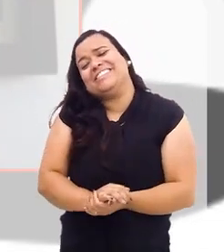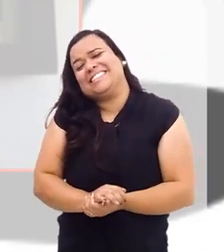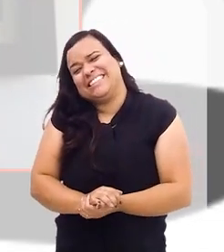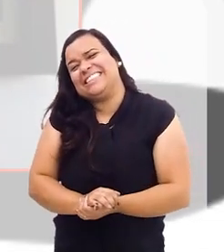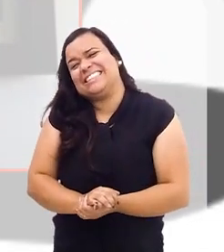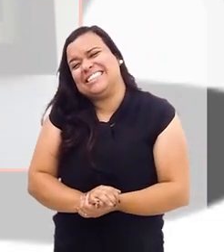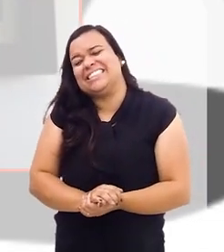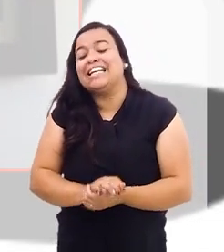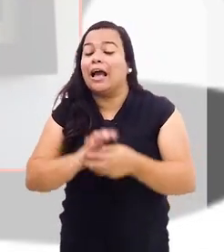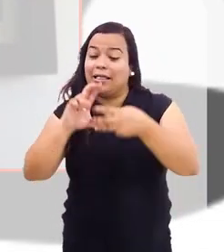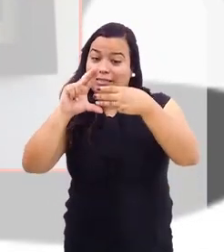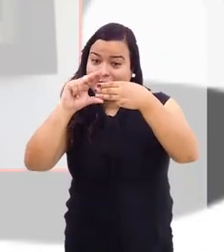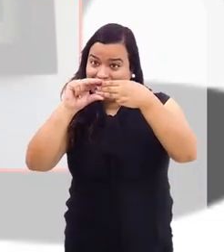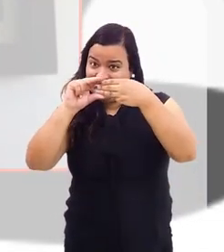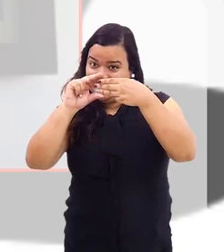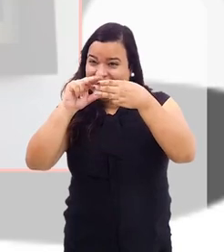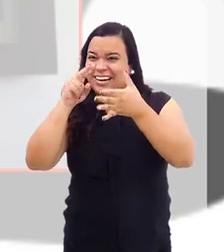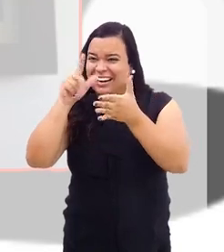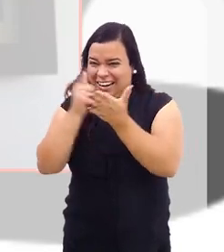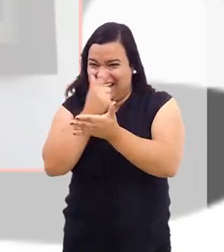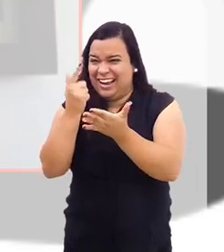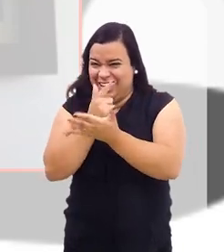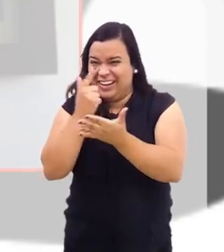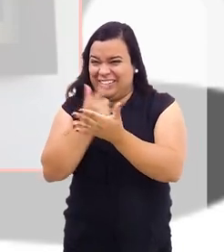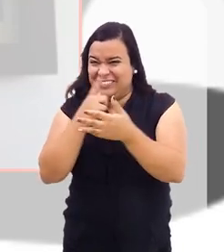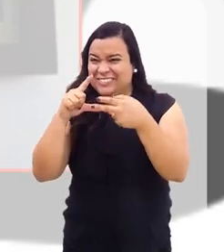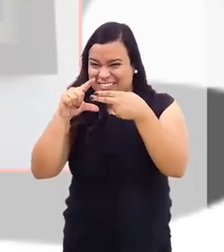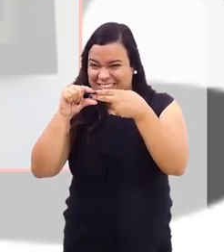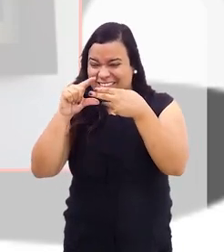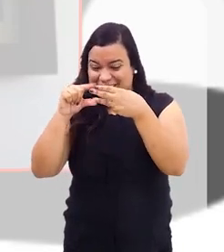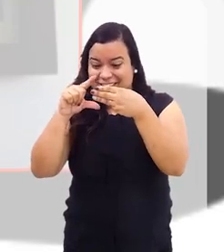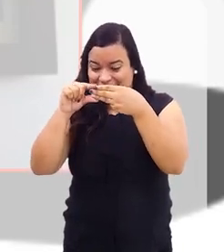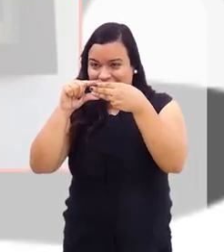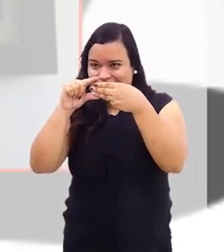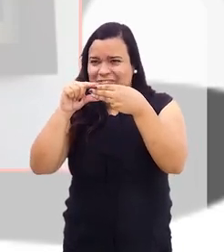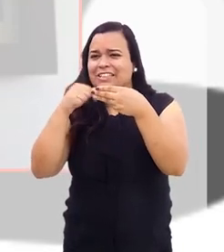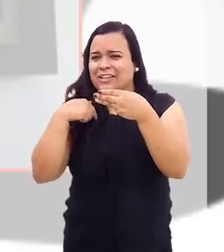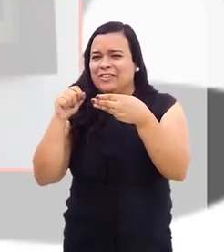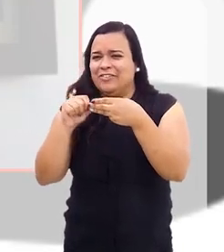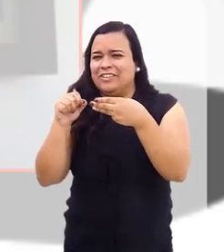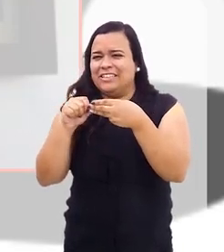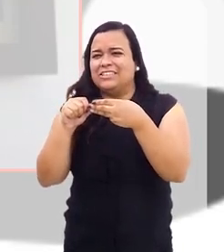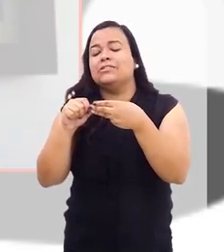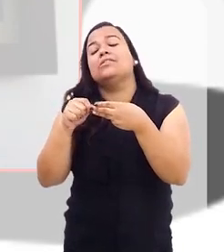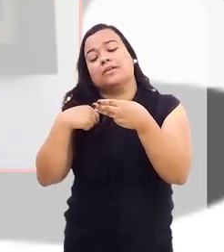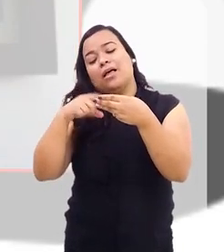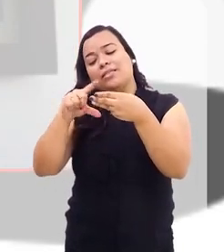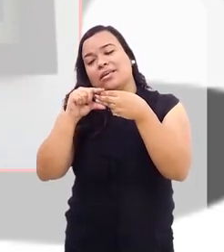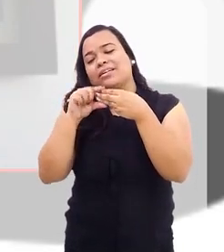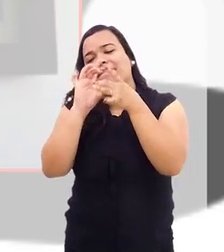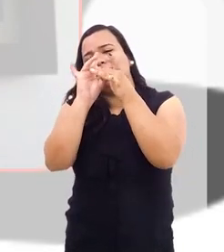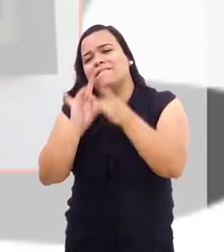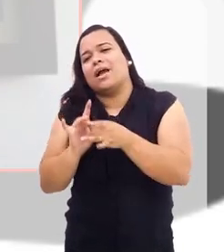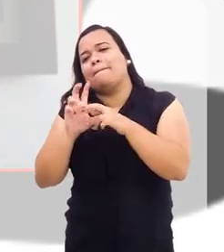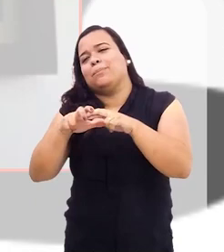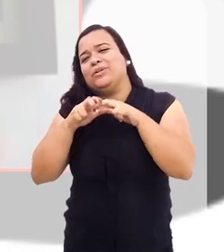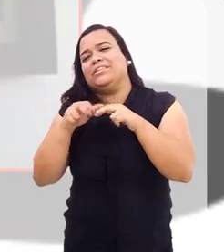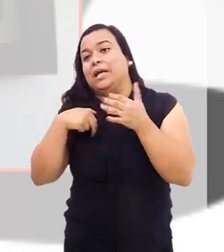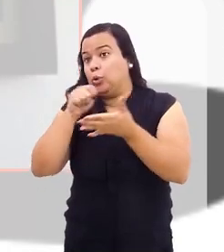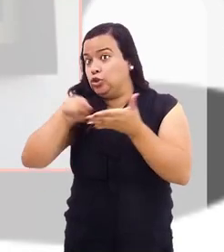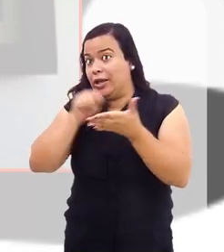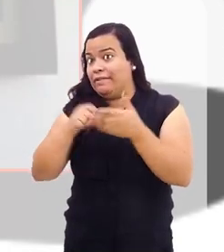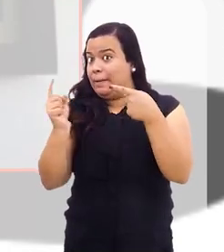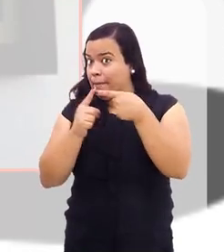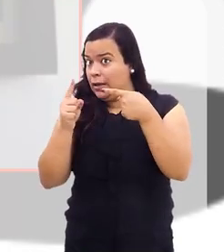Tanto que a trilogia da saga de Bettina Zetzer, ela deu continuar, ela virou uma trilogia por isso. Eu